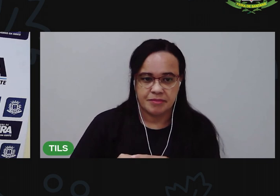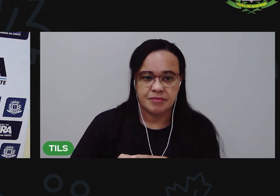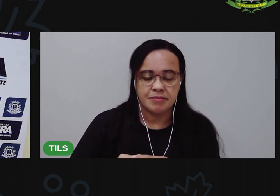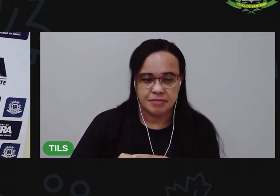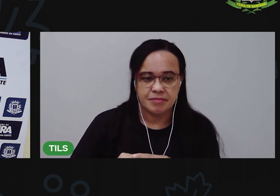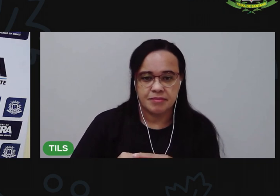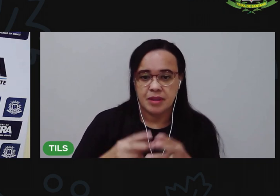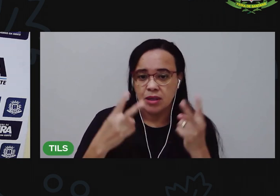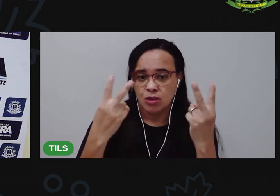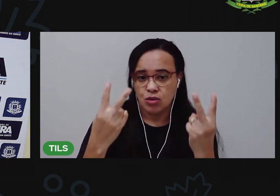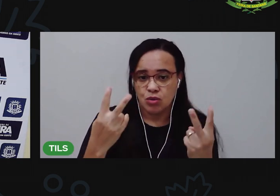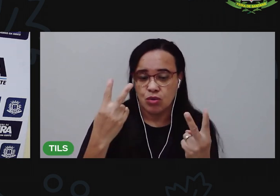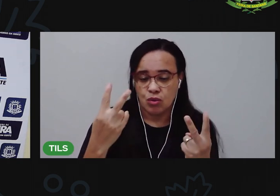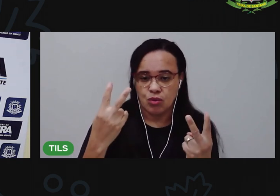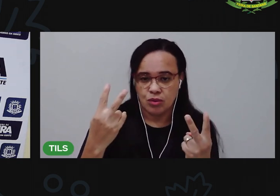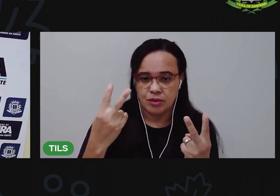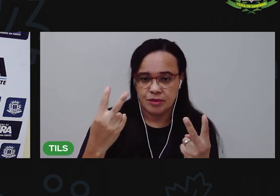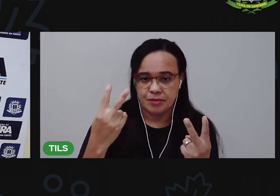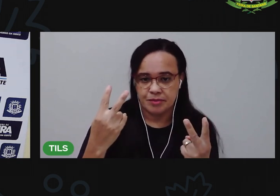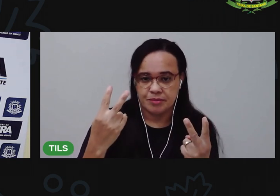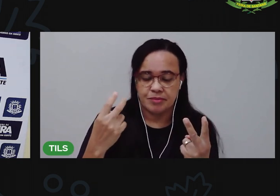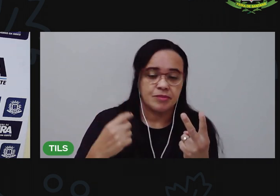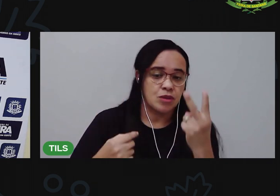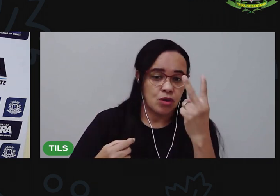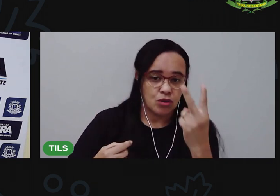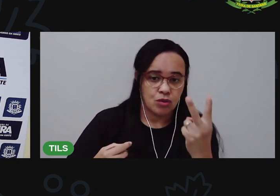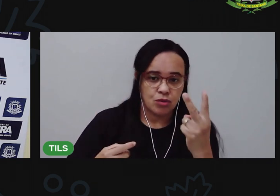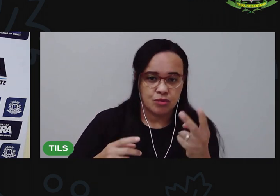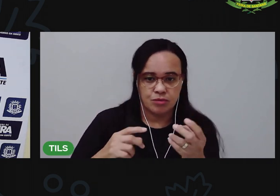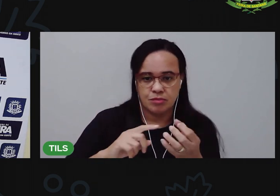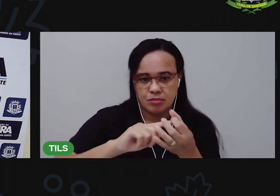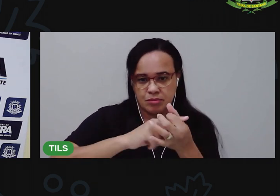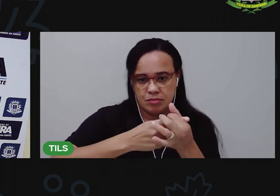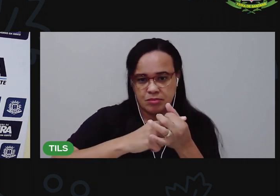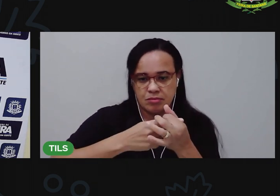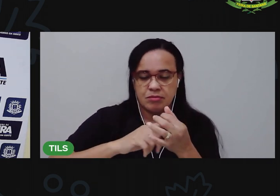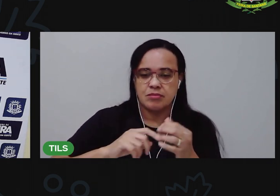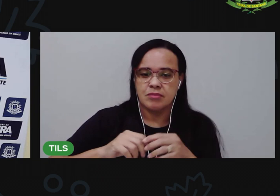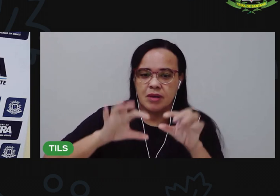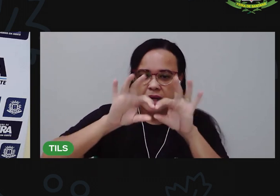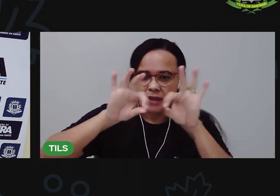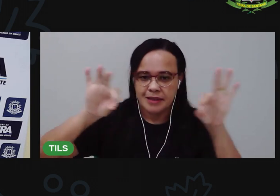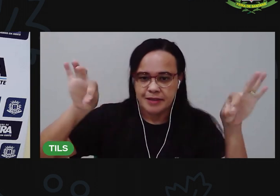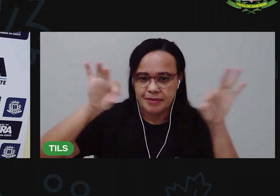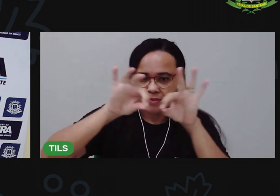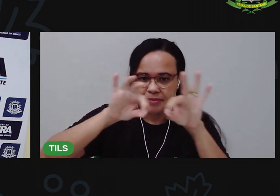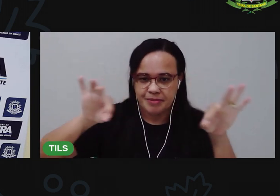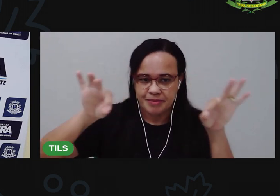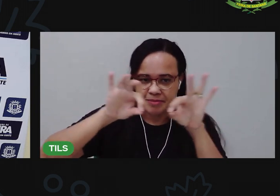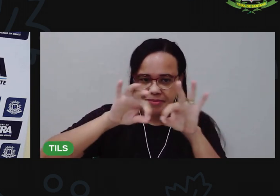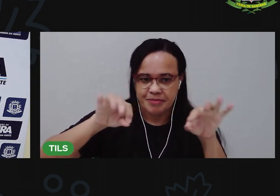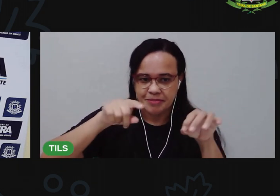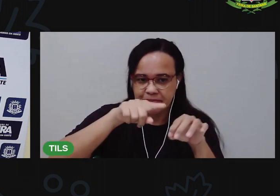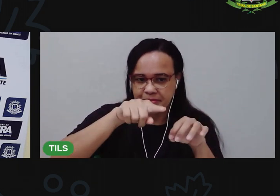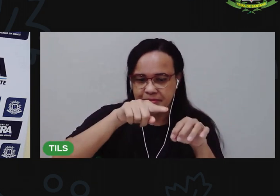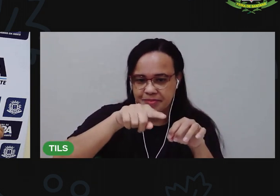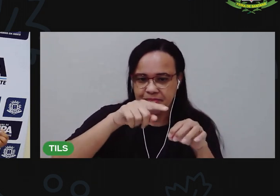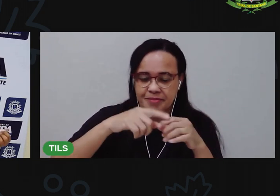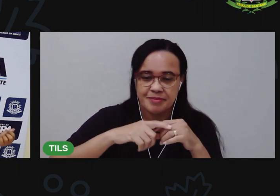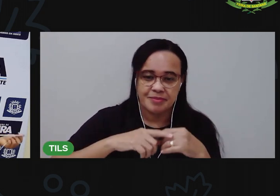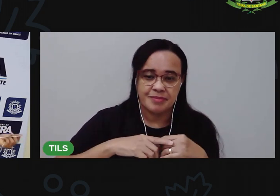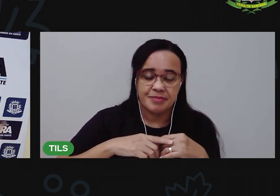o seu telefone sem fio. Agora você vai pegar o barbante e vai, ó,